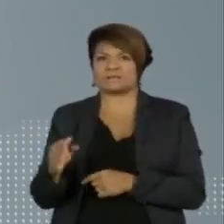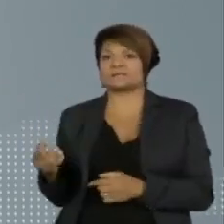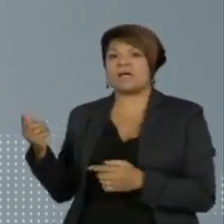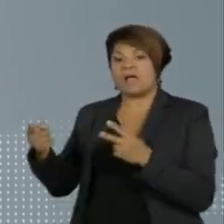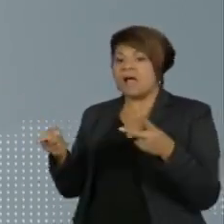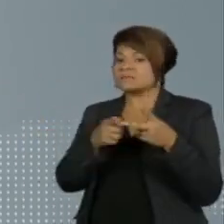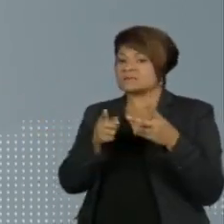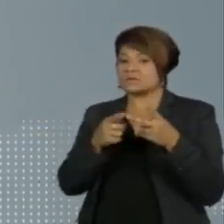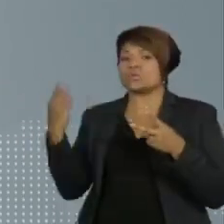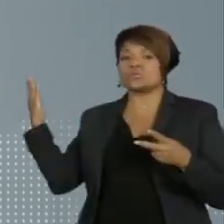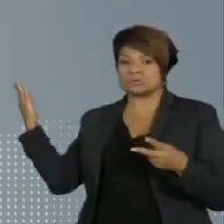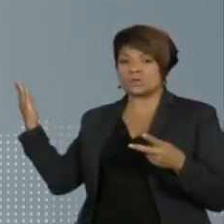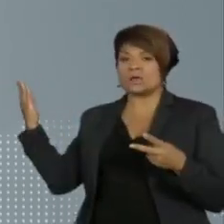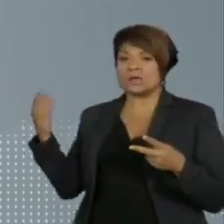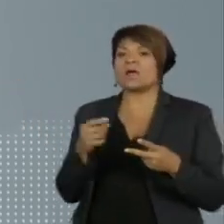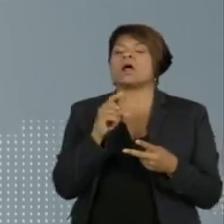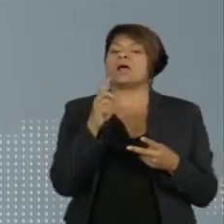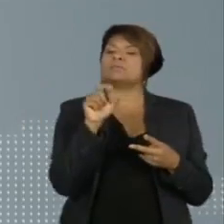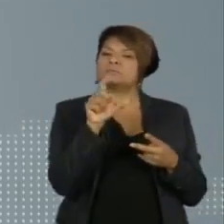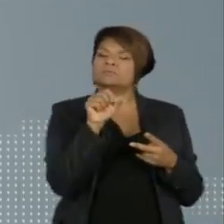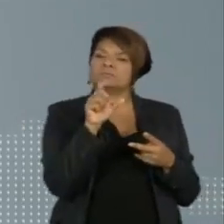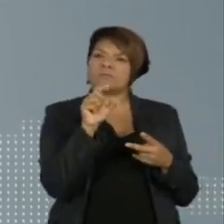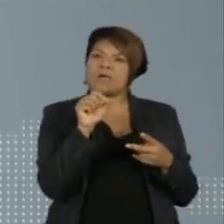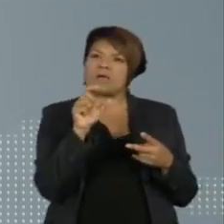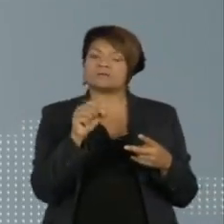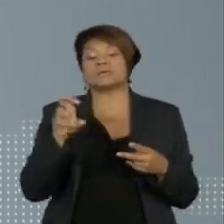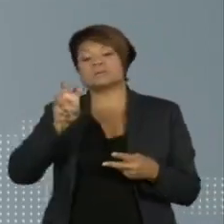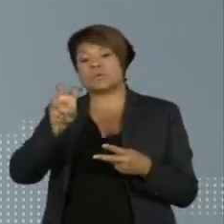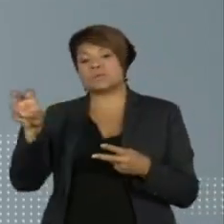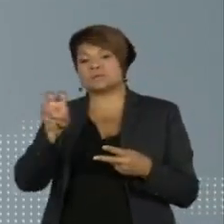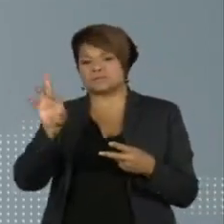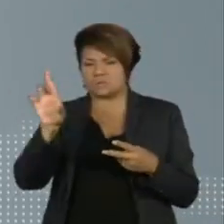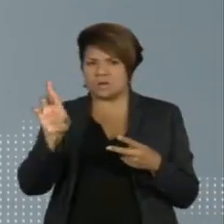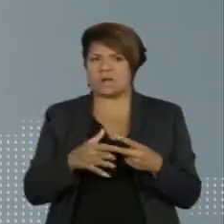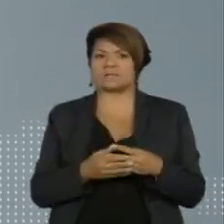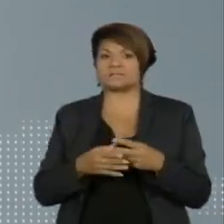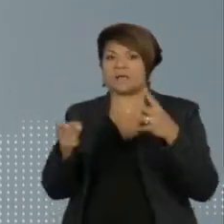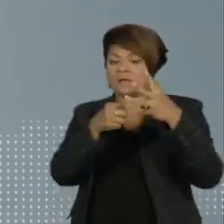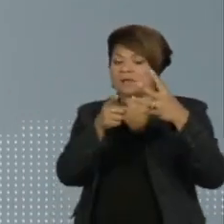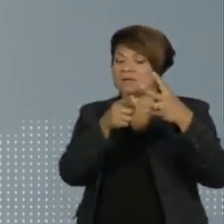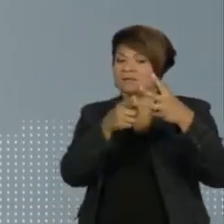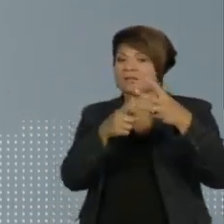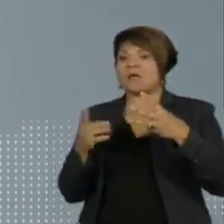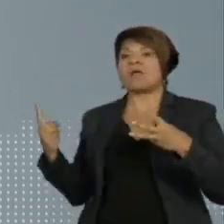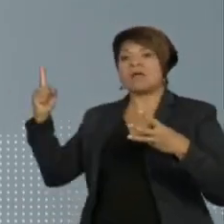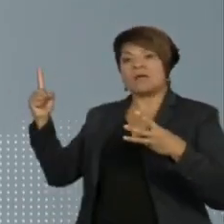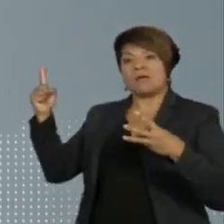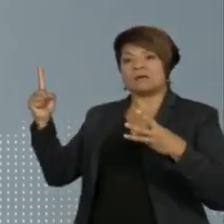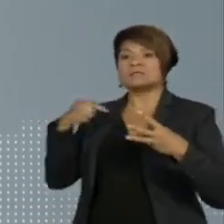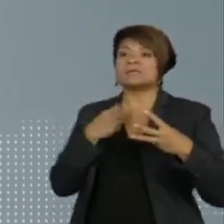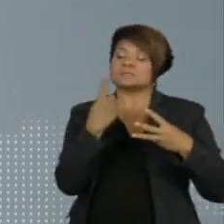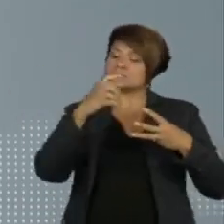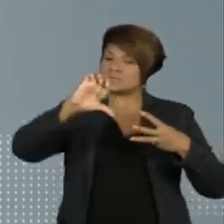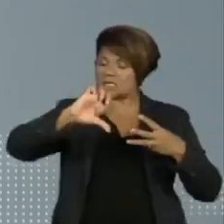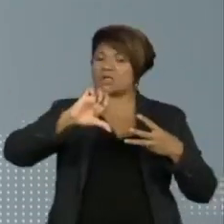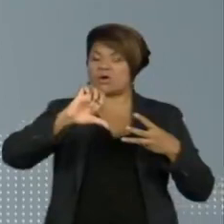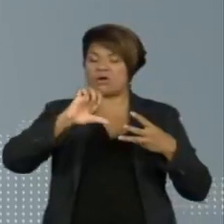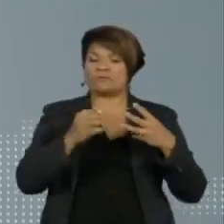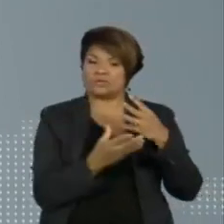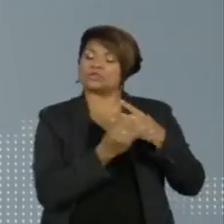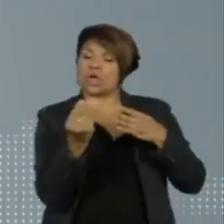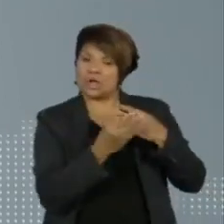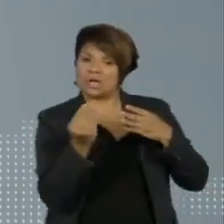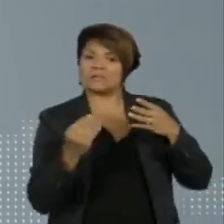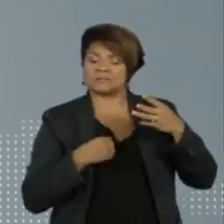e 30 centavos, cerca de 55 reais. Pfizer-BioNTech sai por 19 dólares e 50,